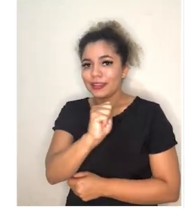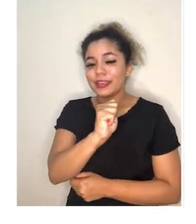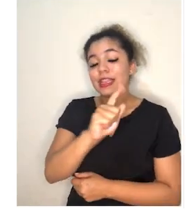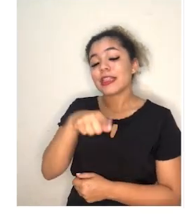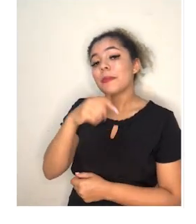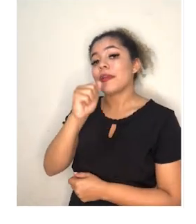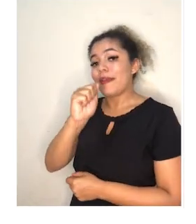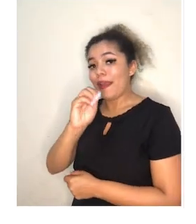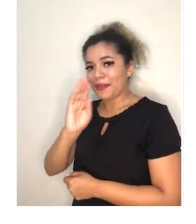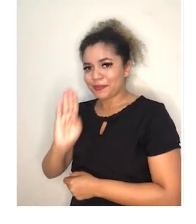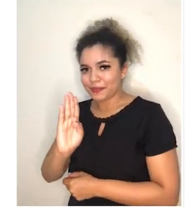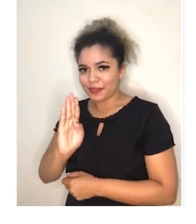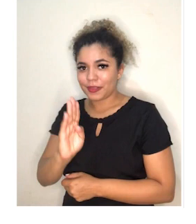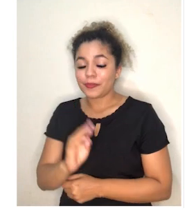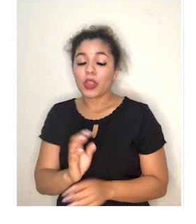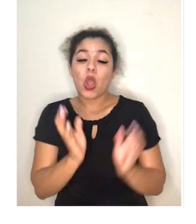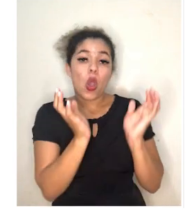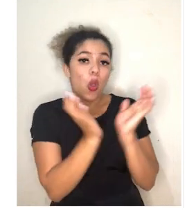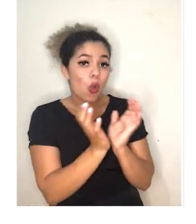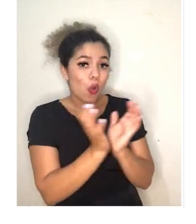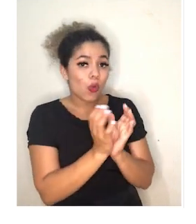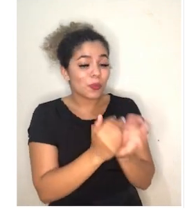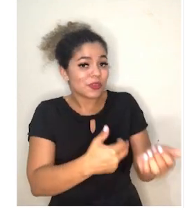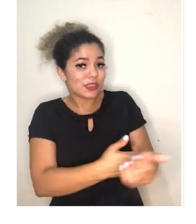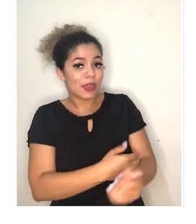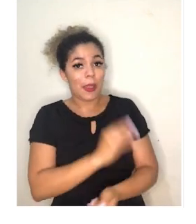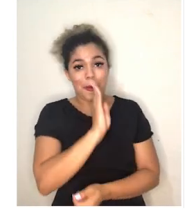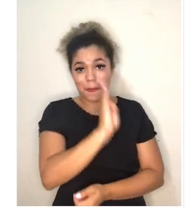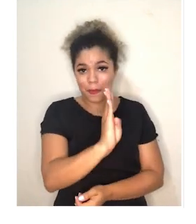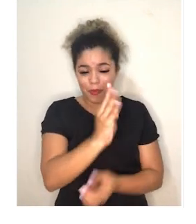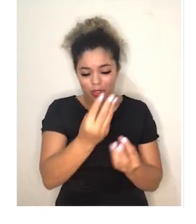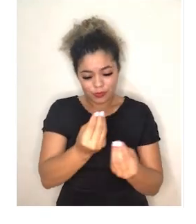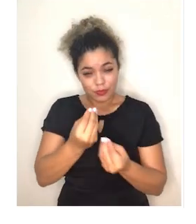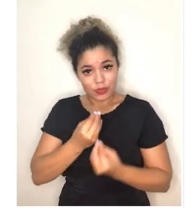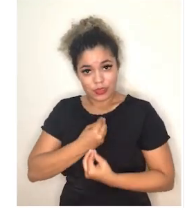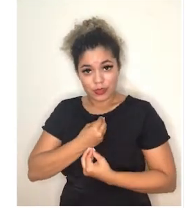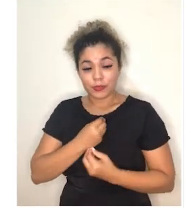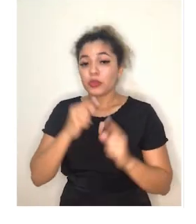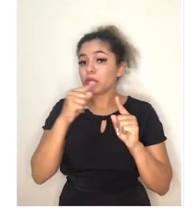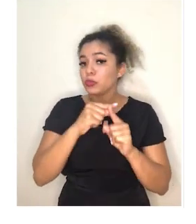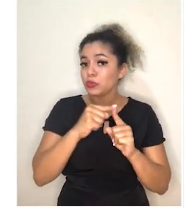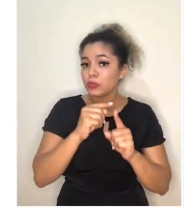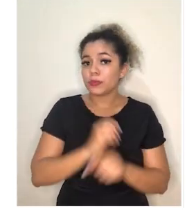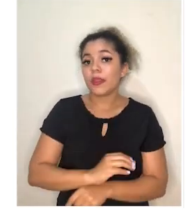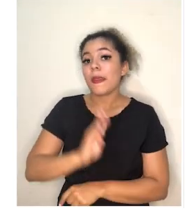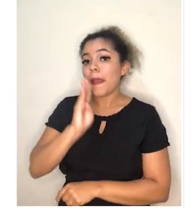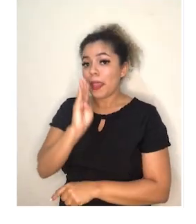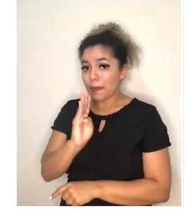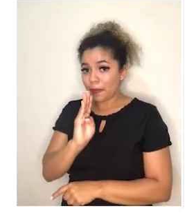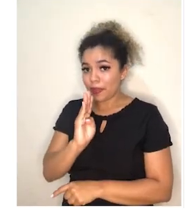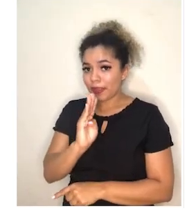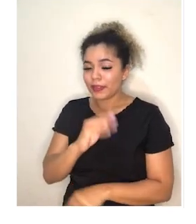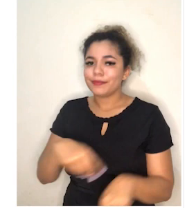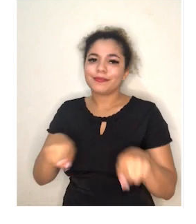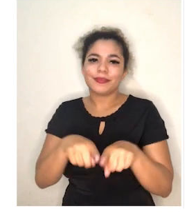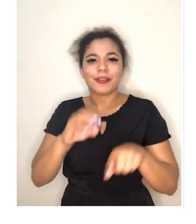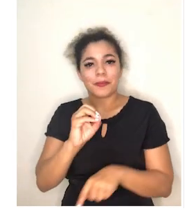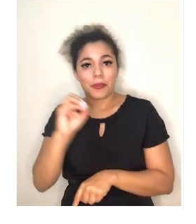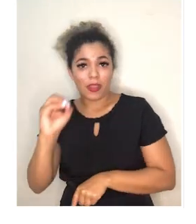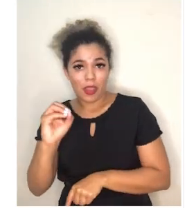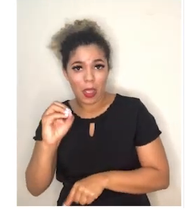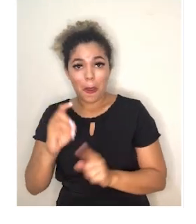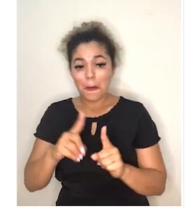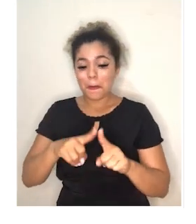e AB. O grupo sanguíneo B pode receber sangues dos tipos B e tipo O,